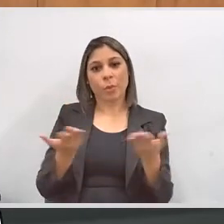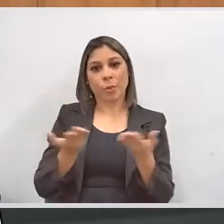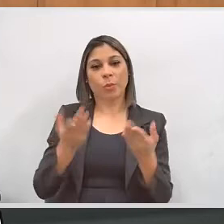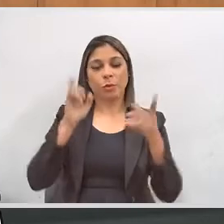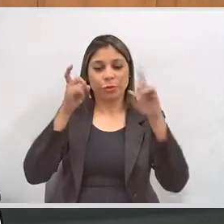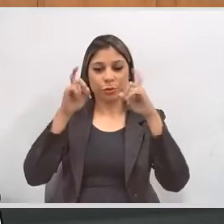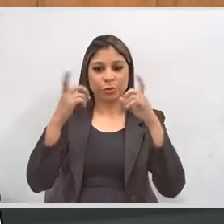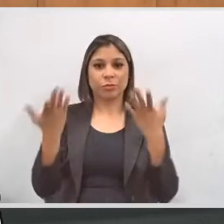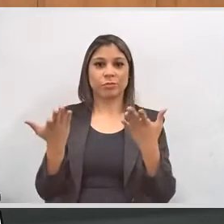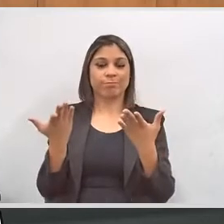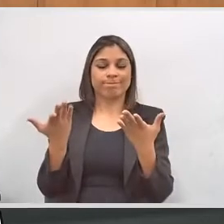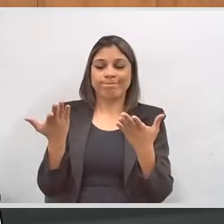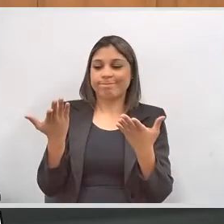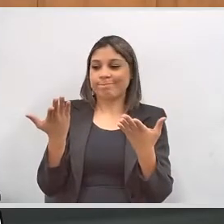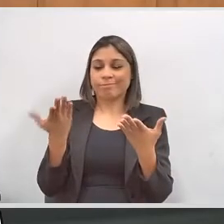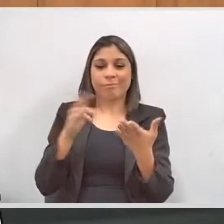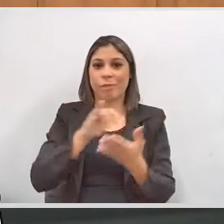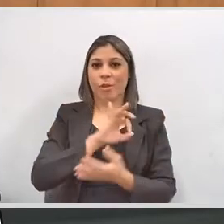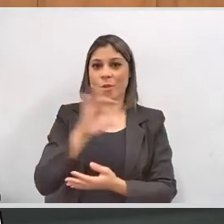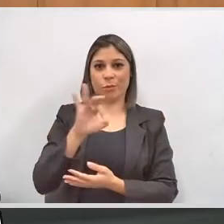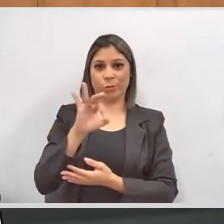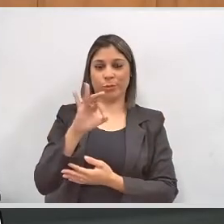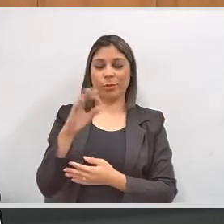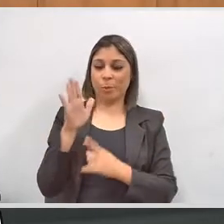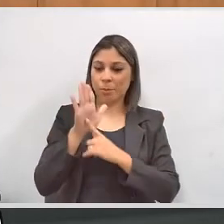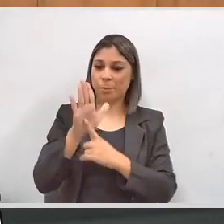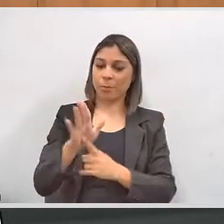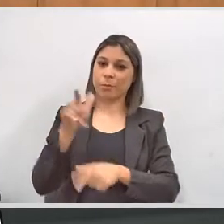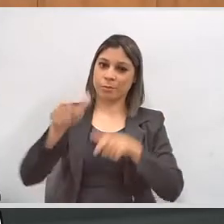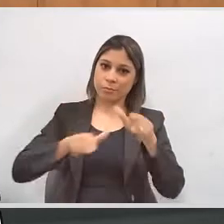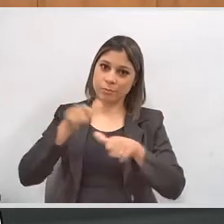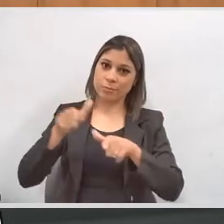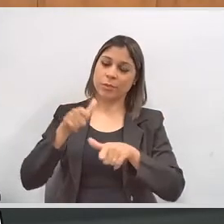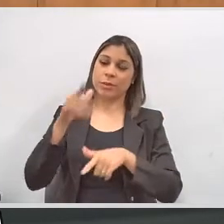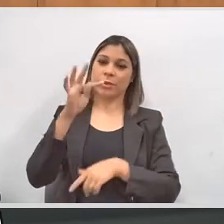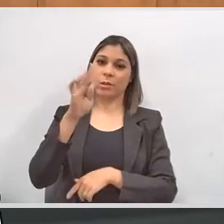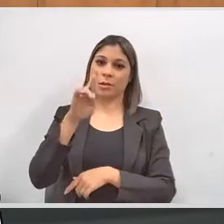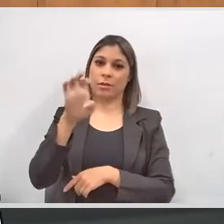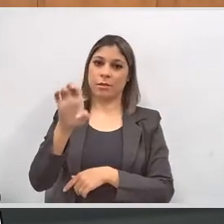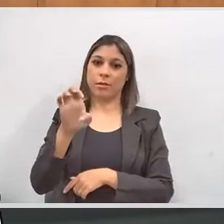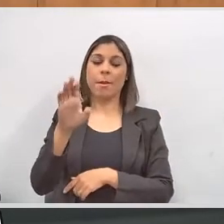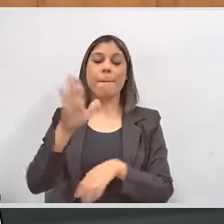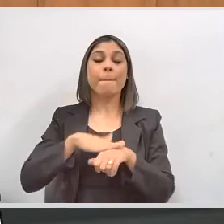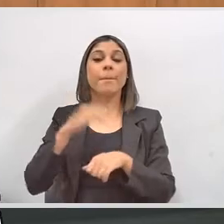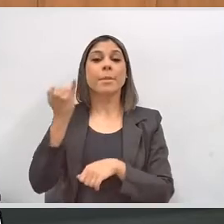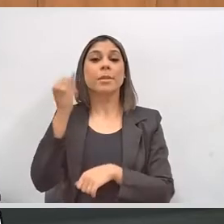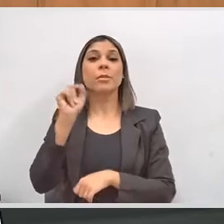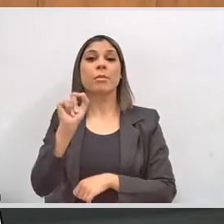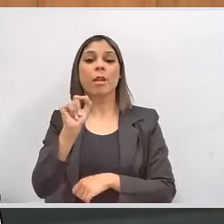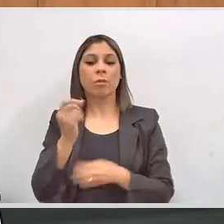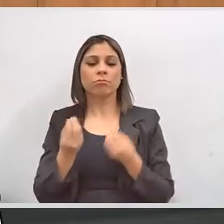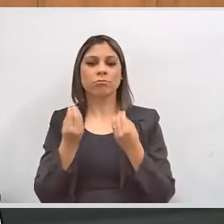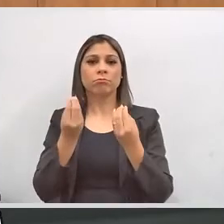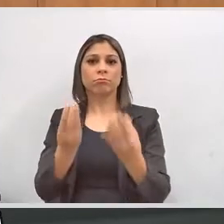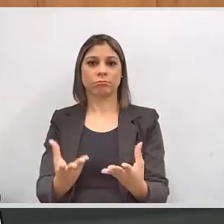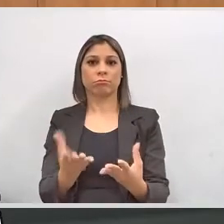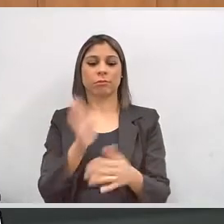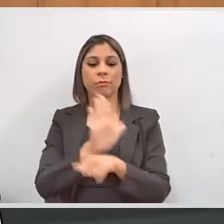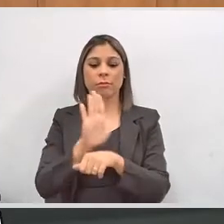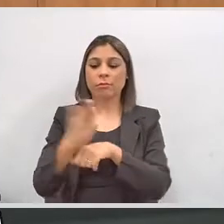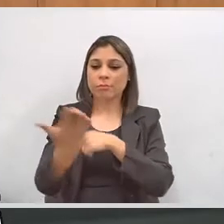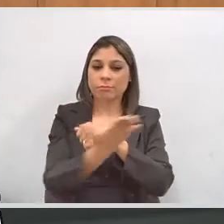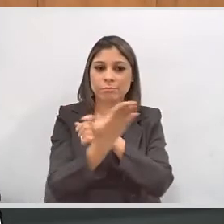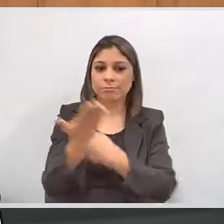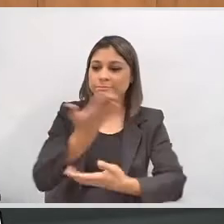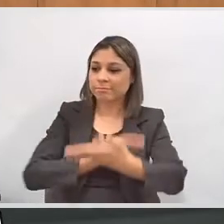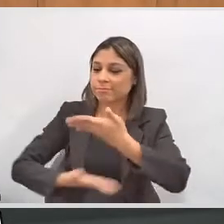evento, foi uma oportunidade ímpar destacar esse trabalho do TRE e, mais importante ainda, é proporcionar